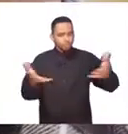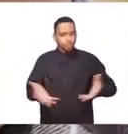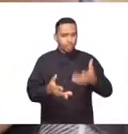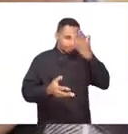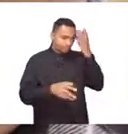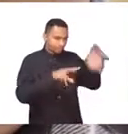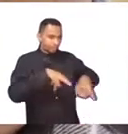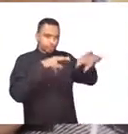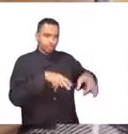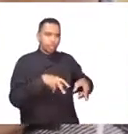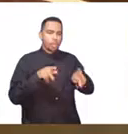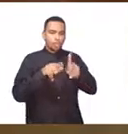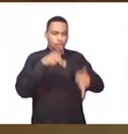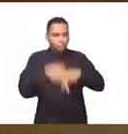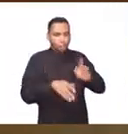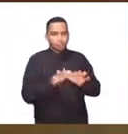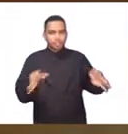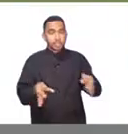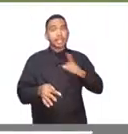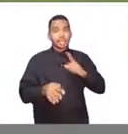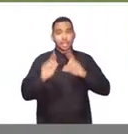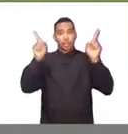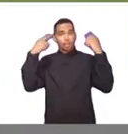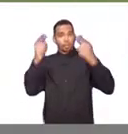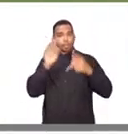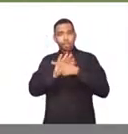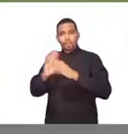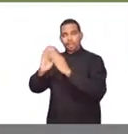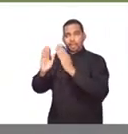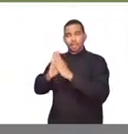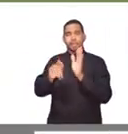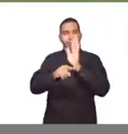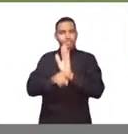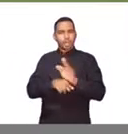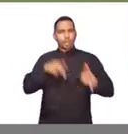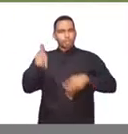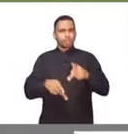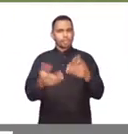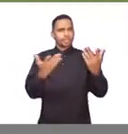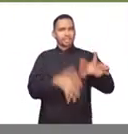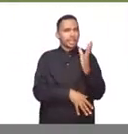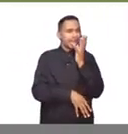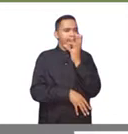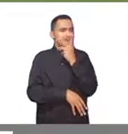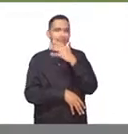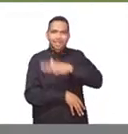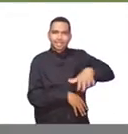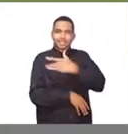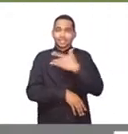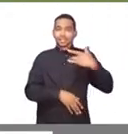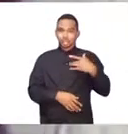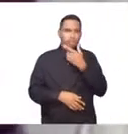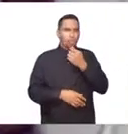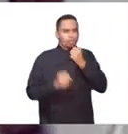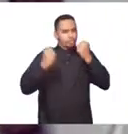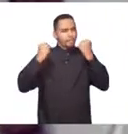lutava por incentivos do agricultor, pelo povo mais humilde, mantinha até uma ambulância na sua casa para atendimento do povo, por não aceitar a demora na